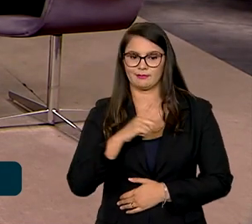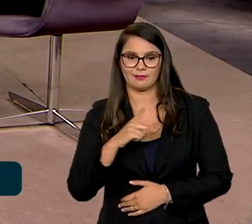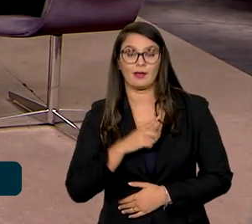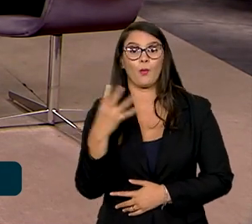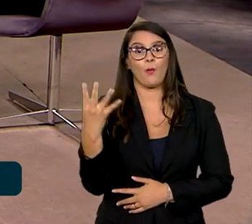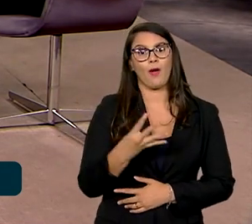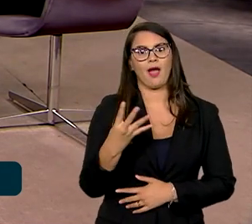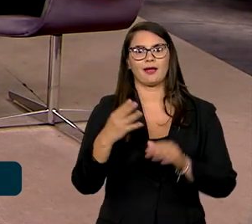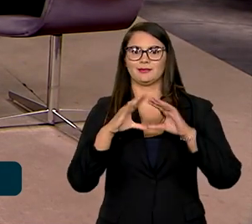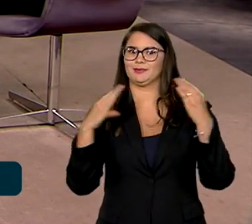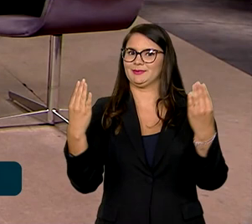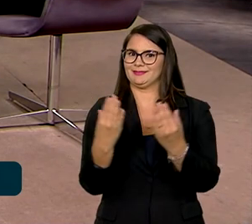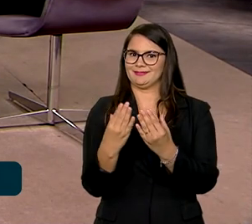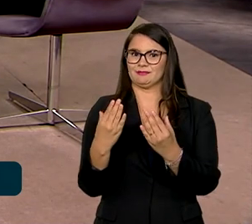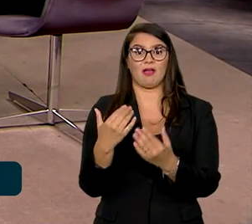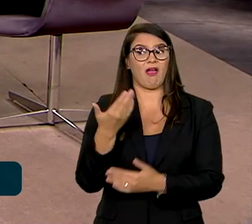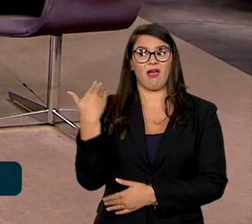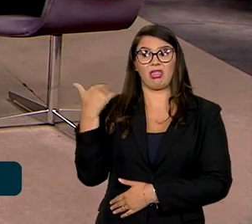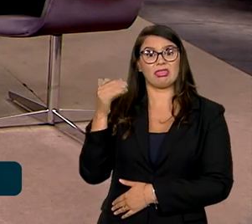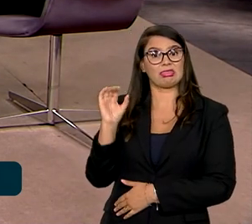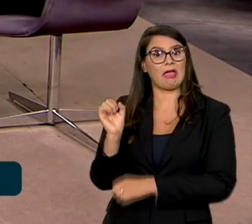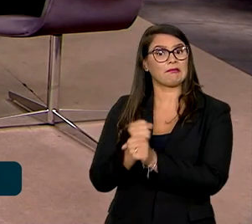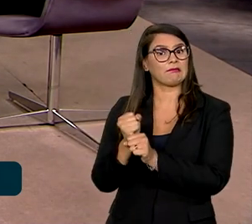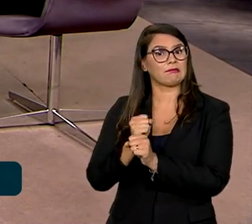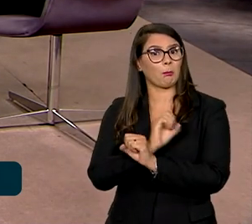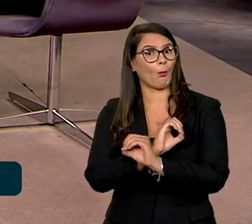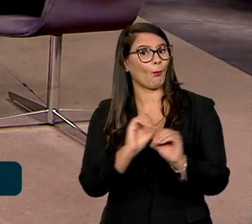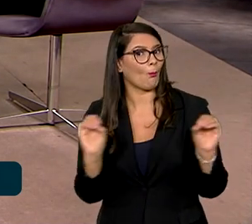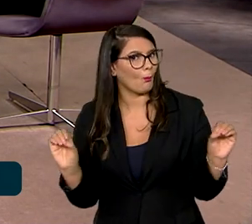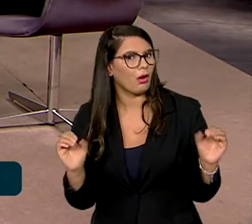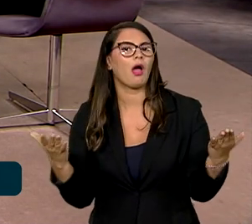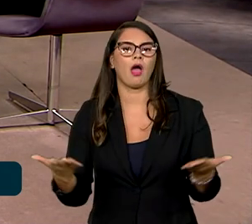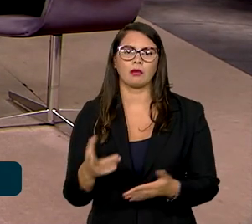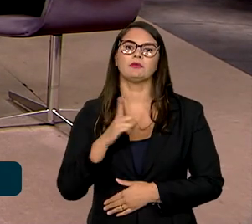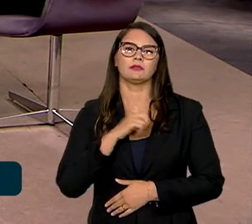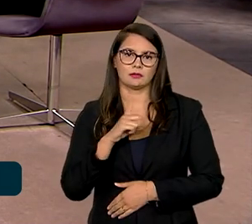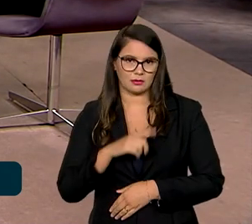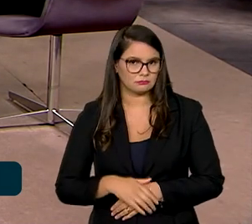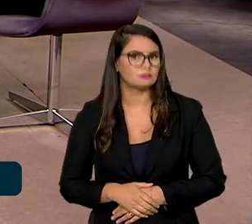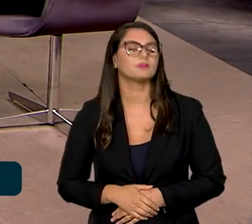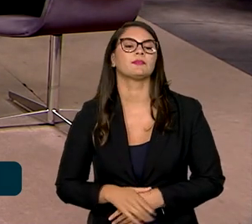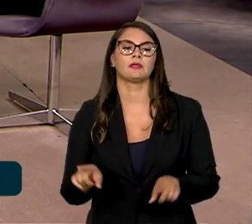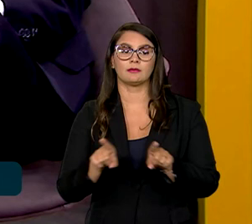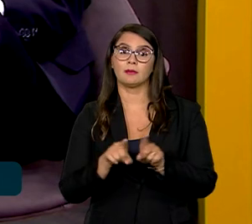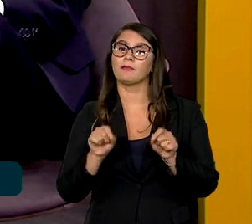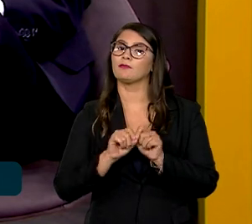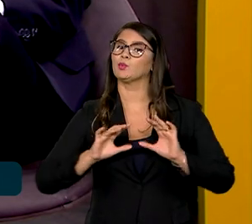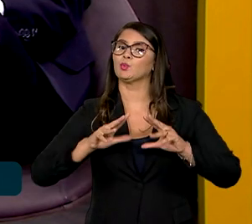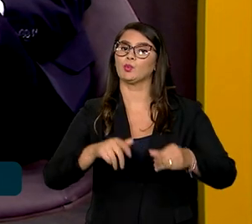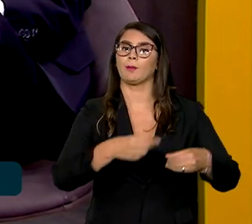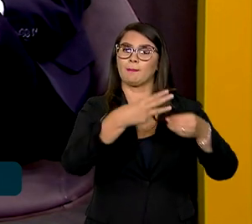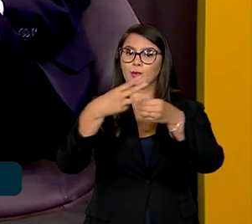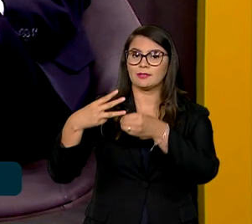quarta conferência. Fazia 10 anos que o Brasil não fazia uma Conferência Nacional de Cultura. Nós estamos fazendo. Ela também é feita em todos os municípios,